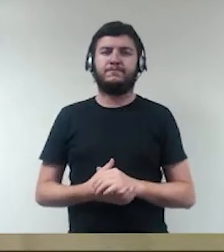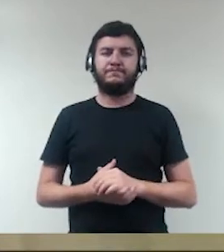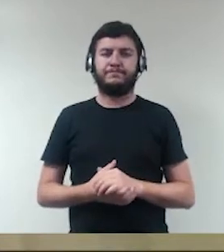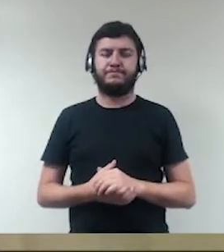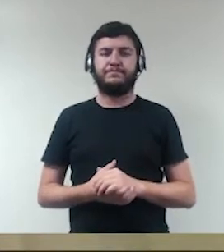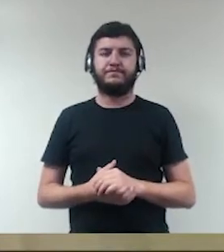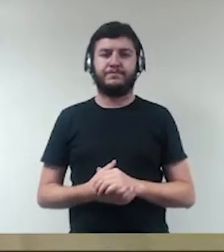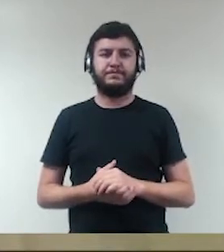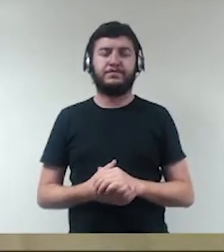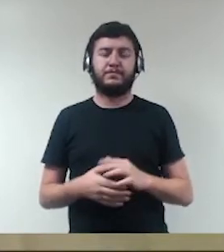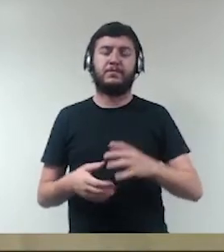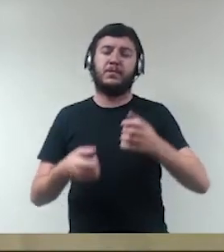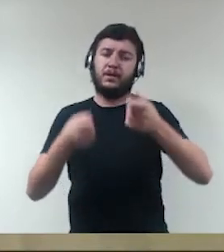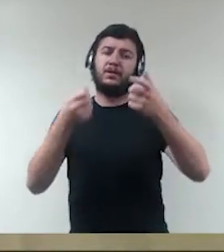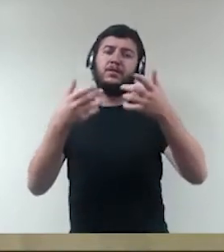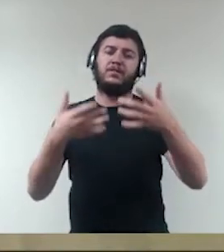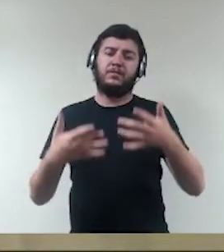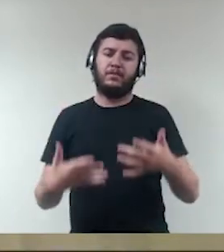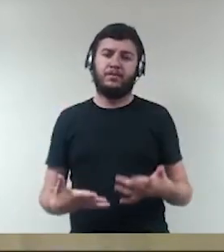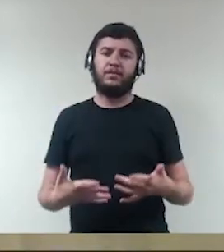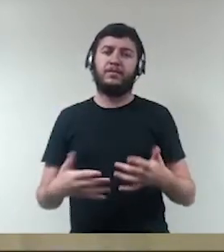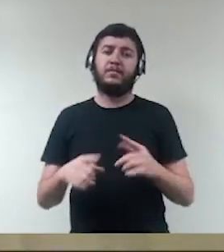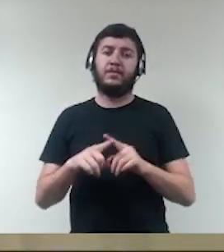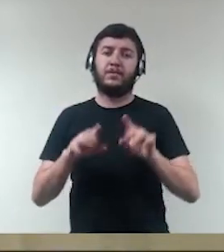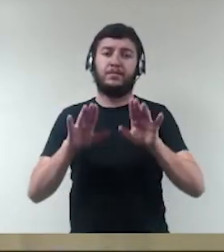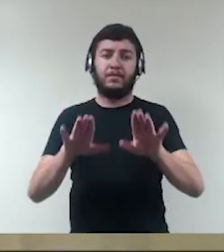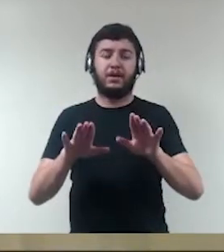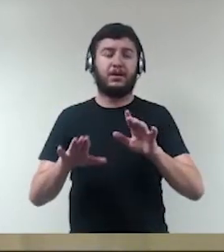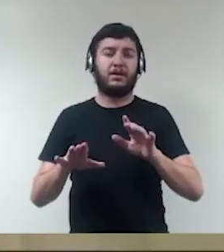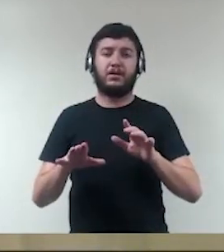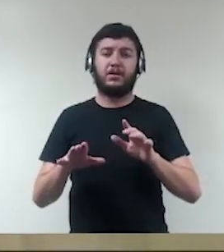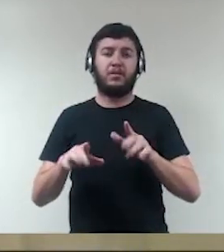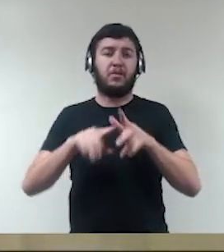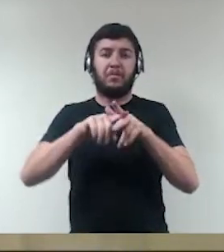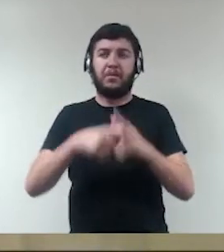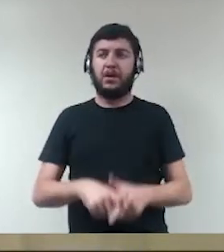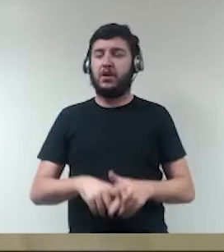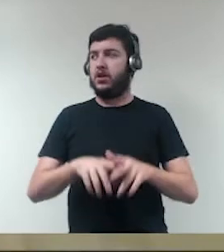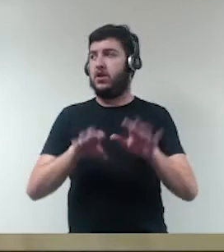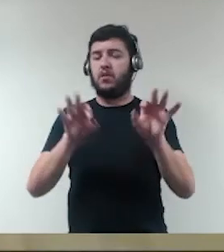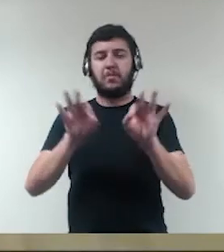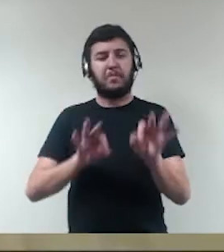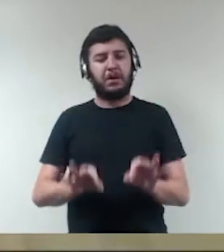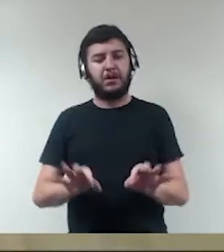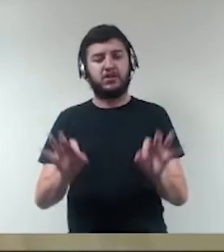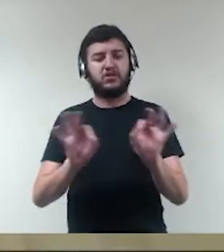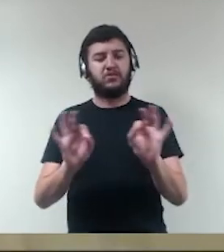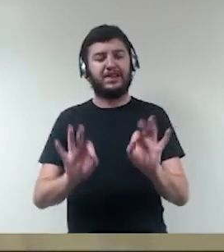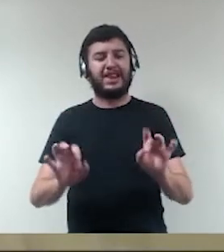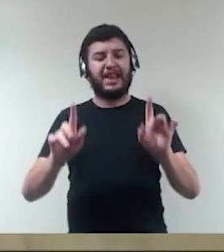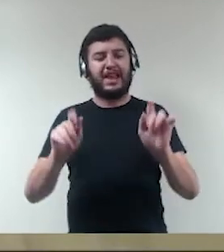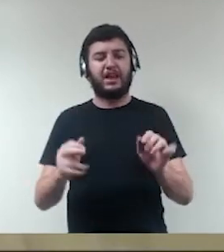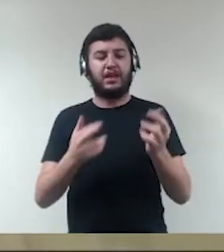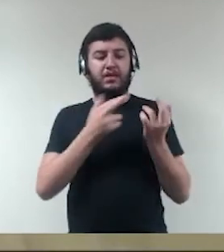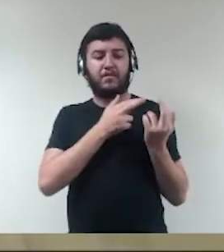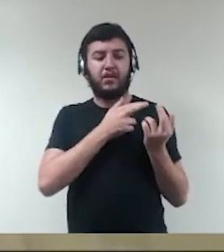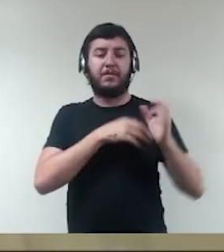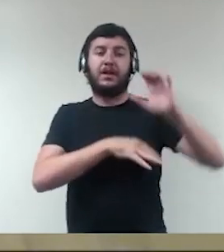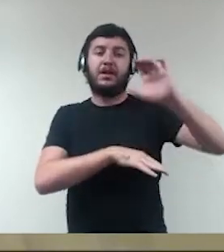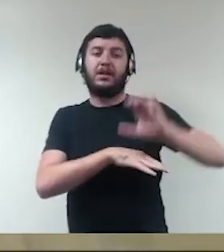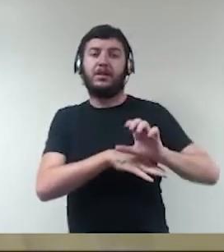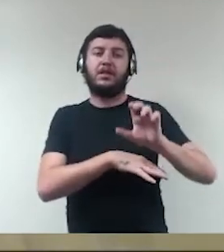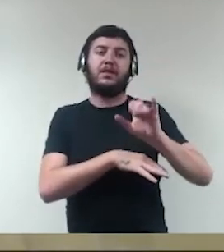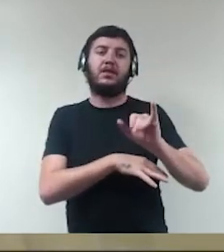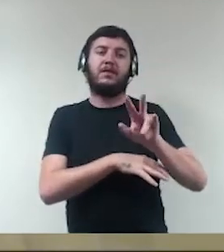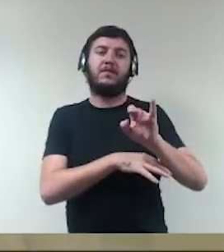que abordou essa questão, não se mexeu na responsabilidade civil do Estado, se mexeu na responsabilidade do agente